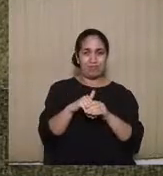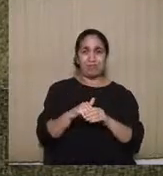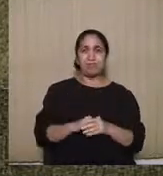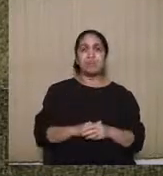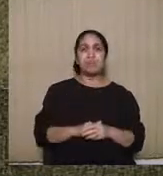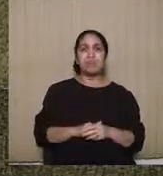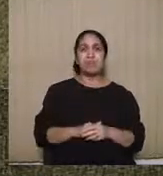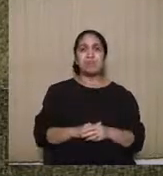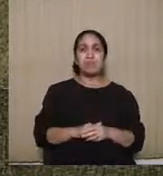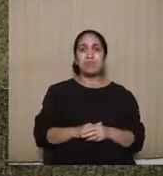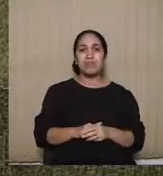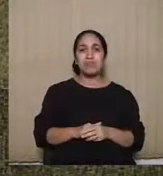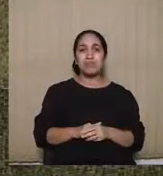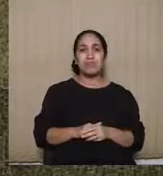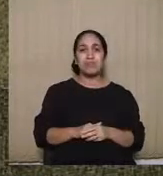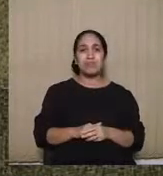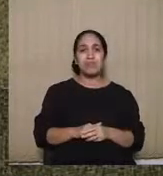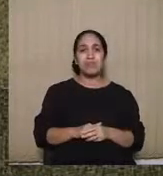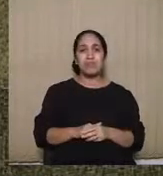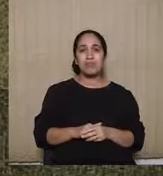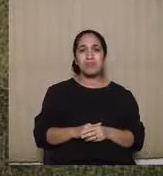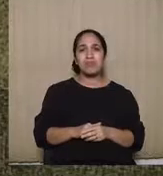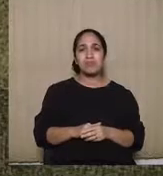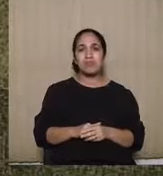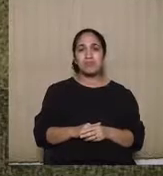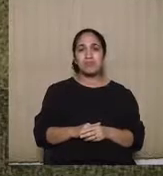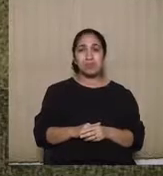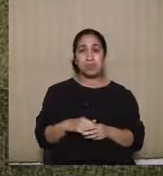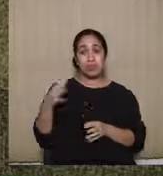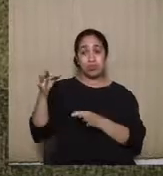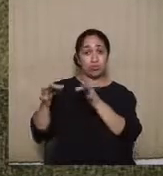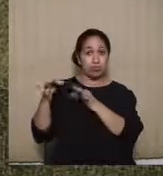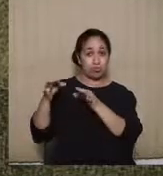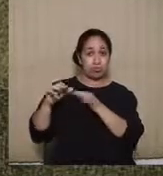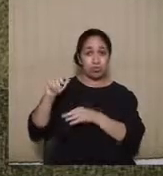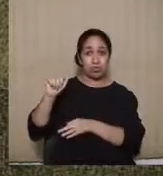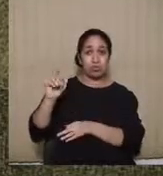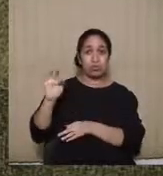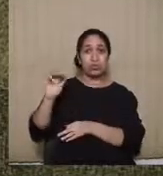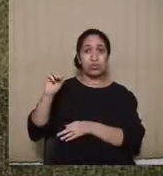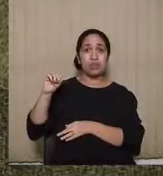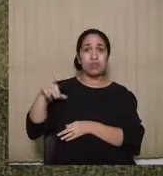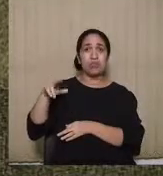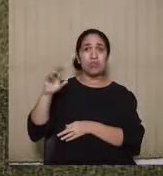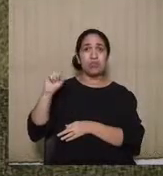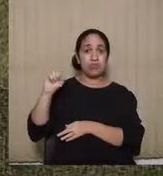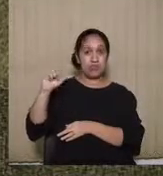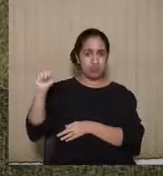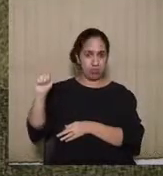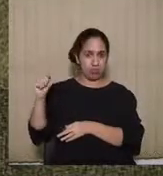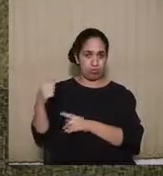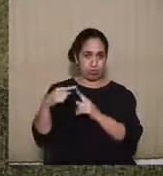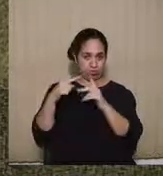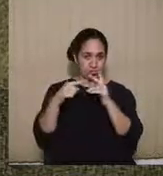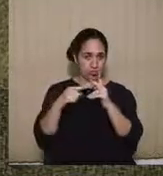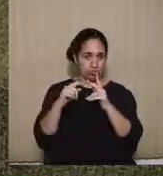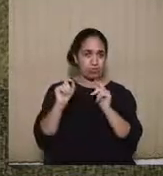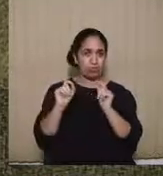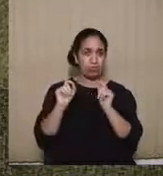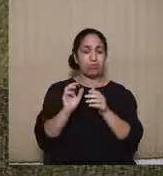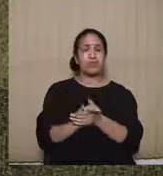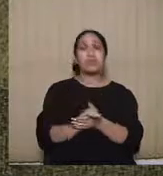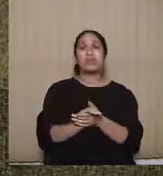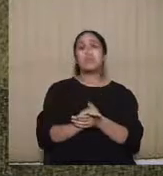E, como o juiz Afonso apontou, a questão das